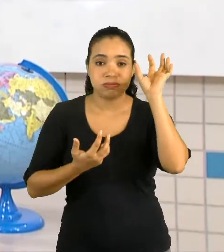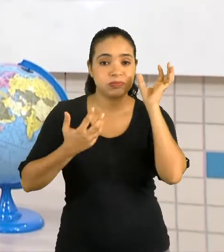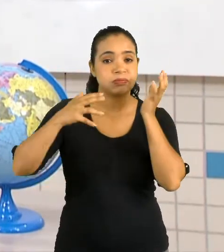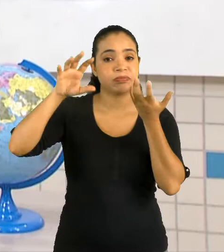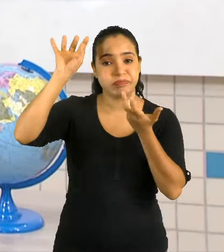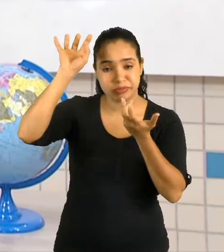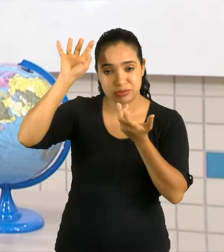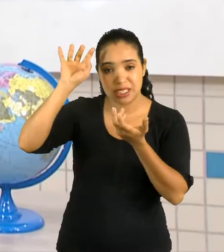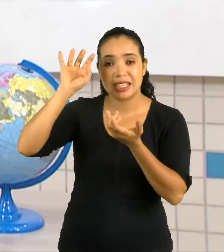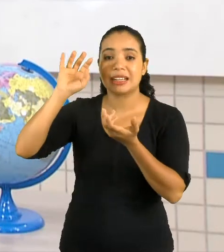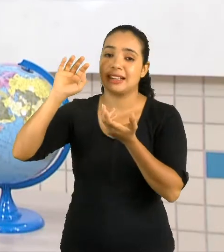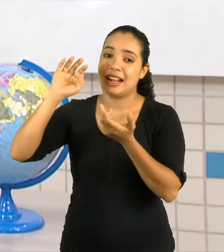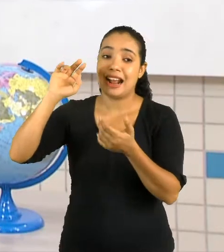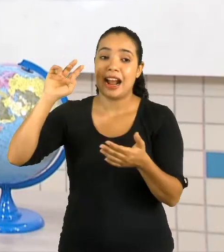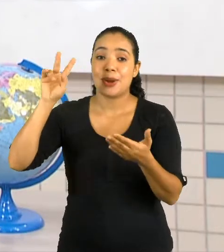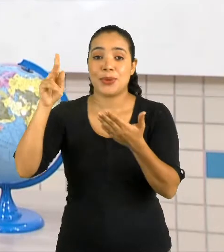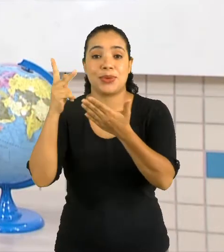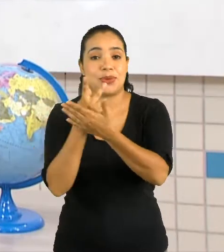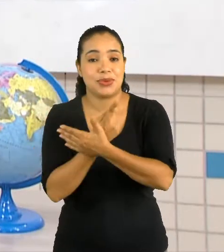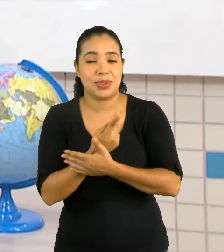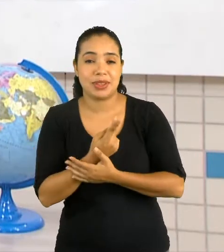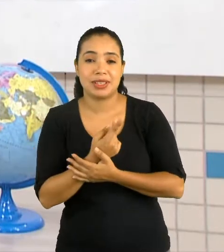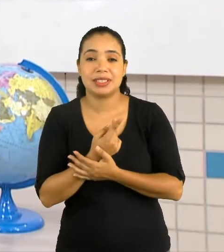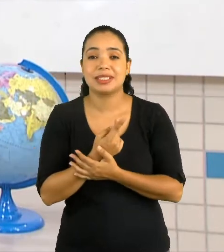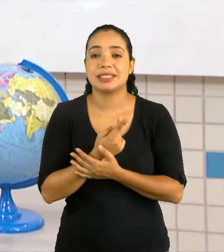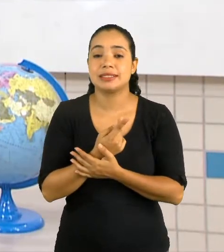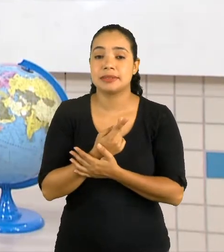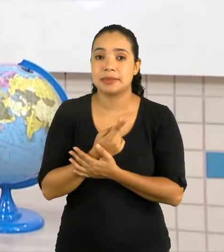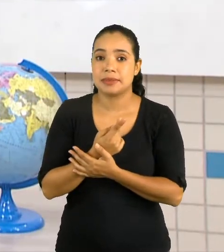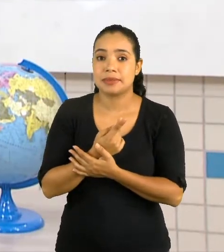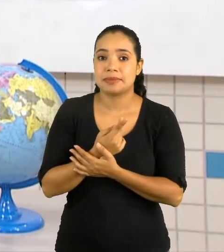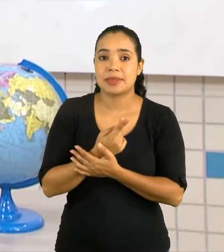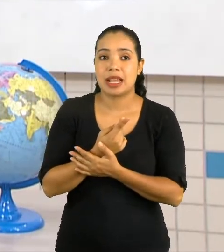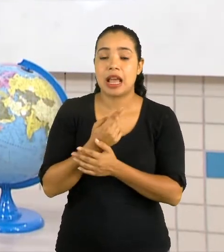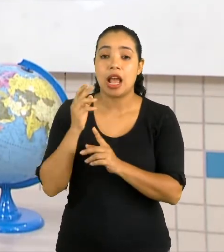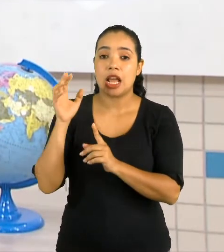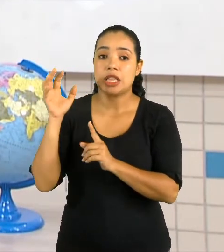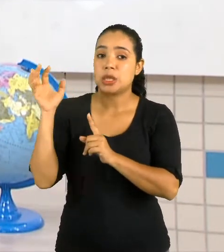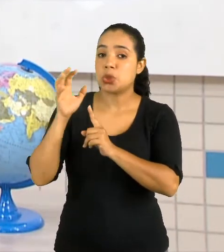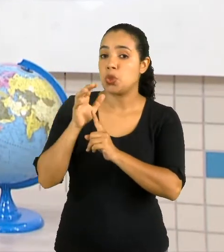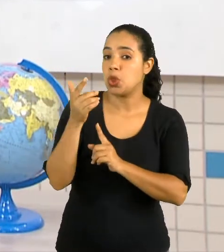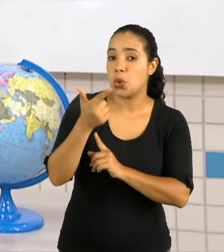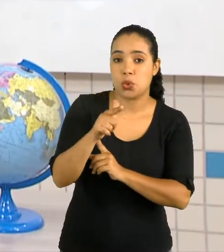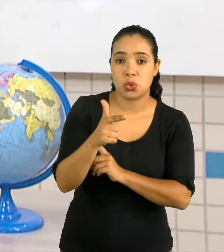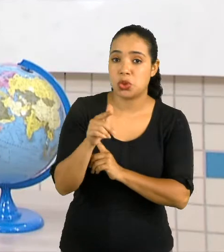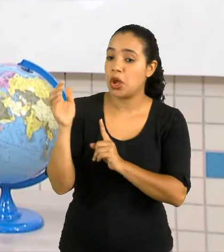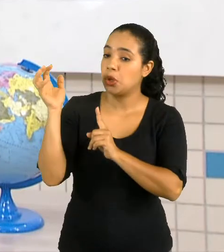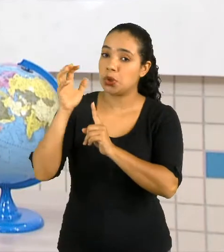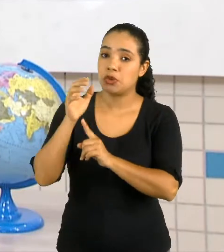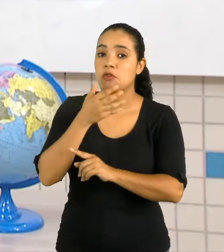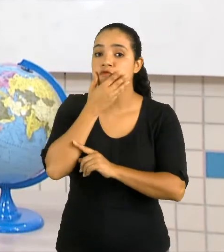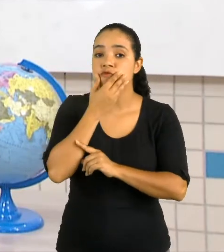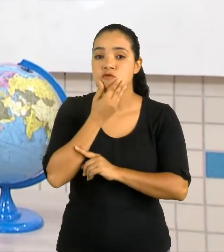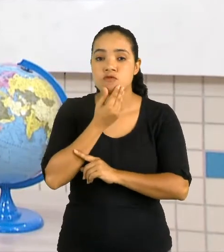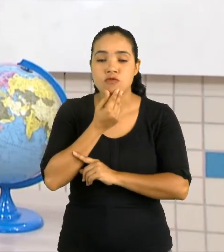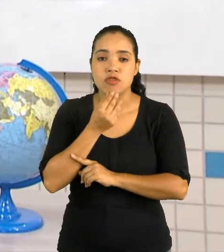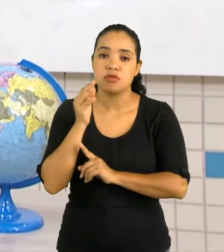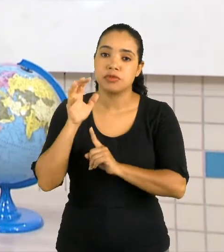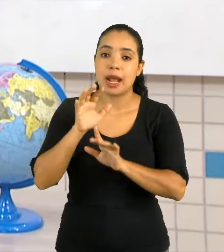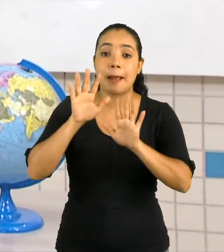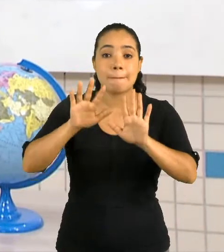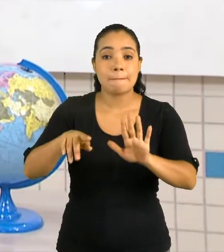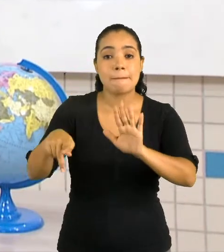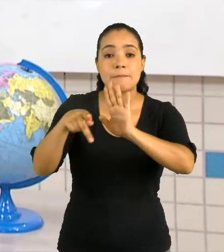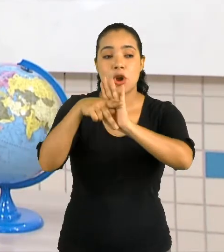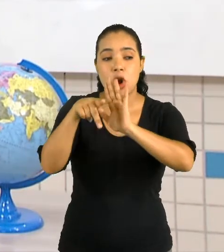fenômenos que ocorrem sem a intervenção do homem, apenas com a ação da própria natureza, como o